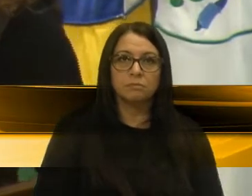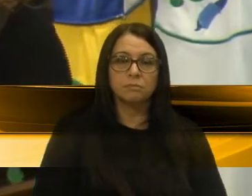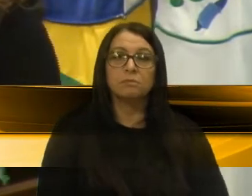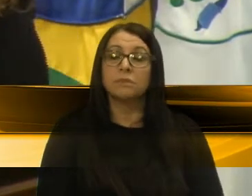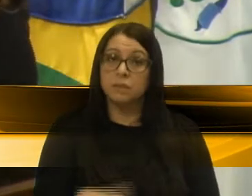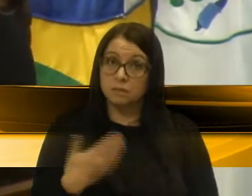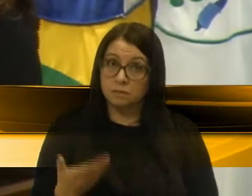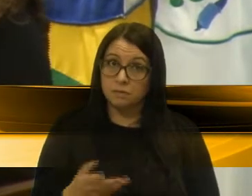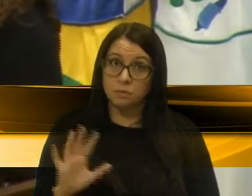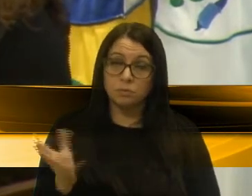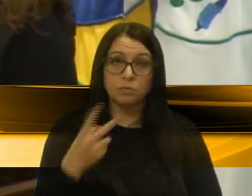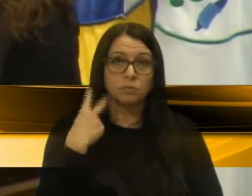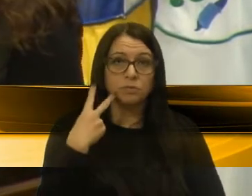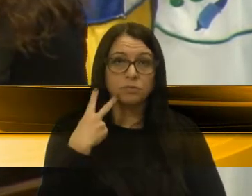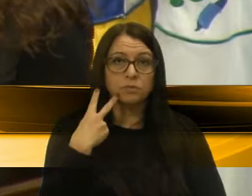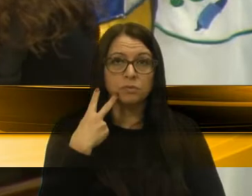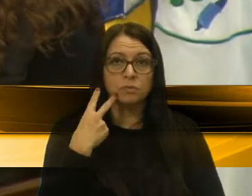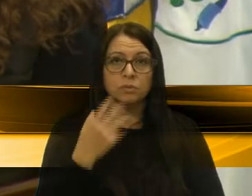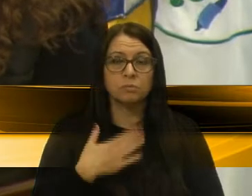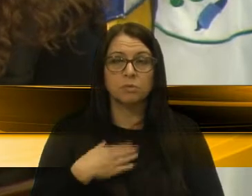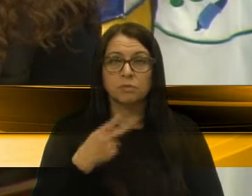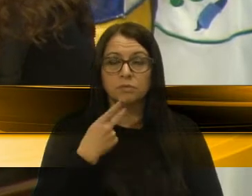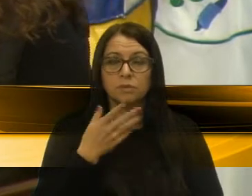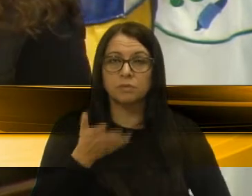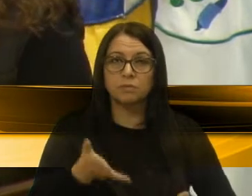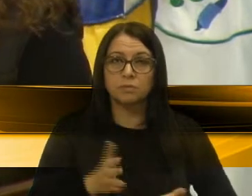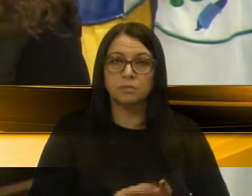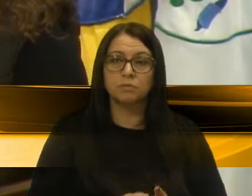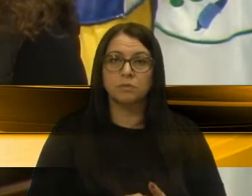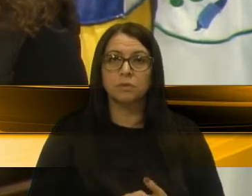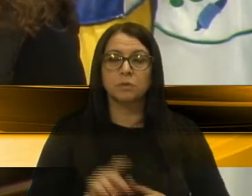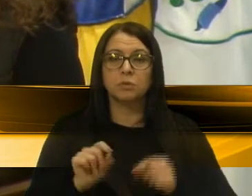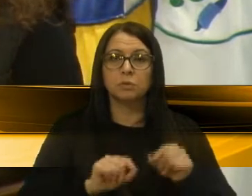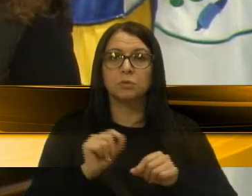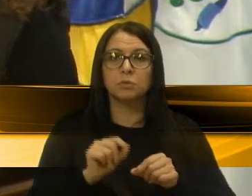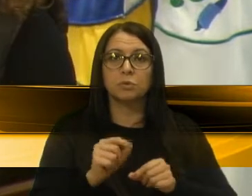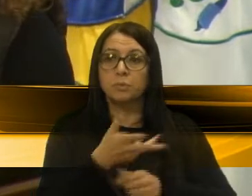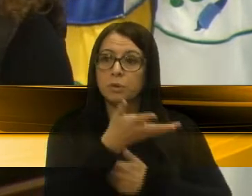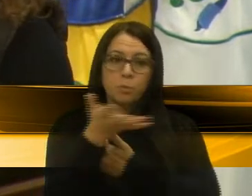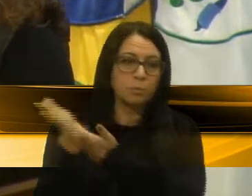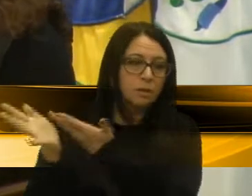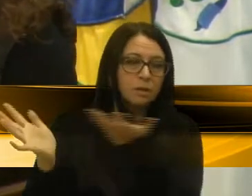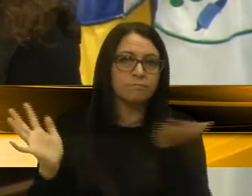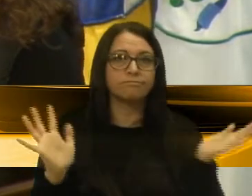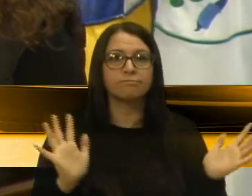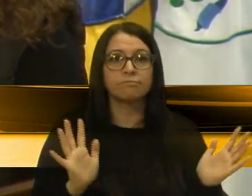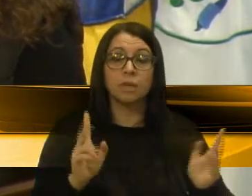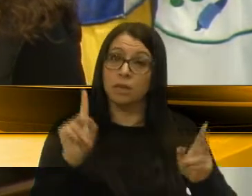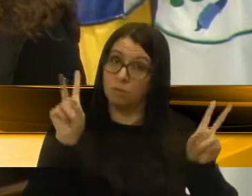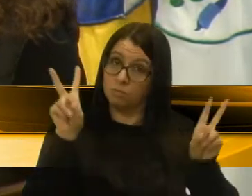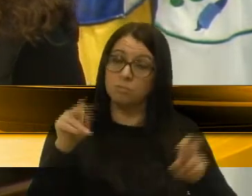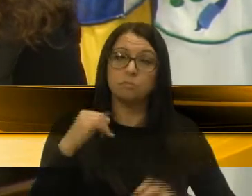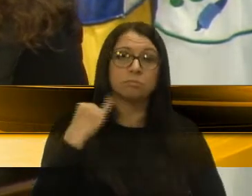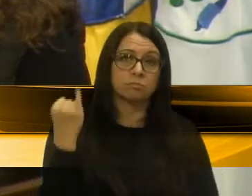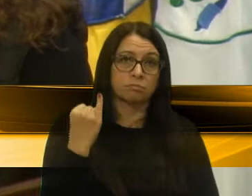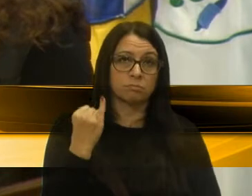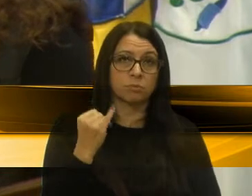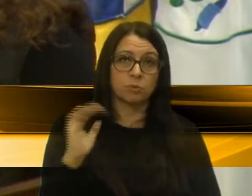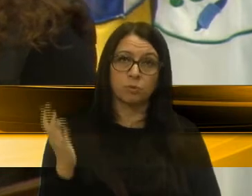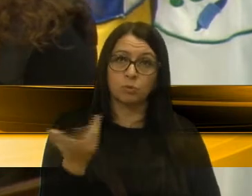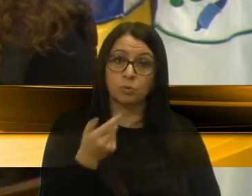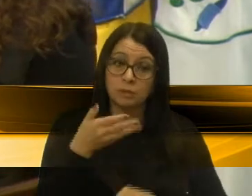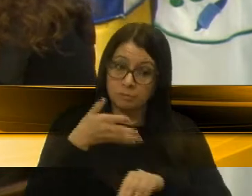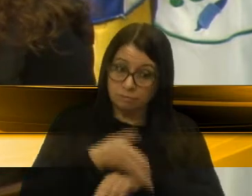Então, nobres pares e vereadores, a minha fala de hoje é a respeito do meio ambiente, um tema importante no qual todos estamos